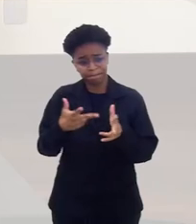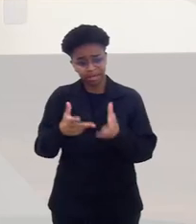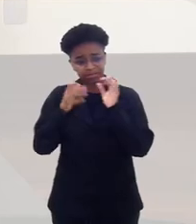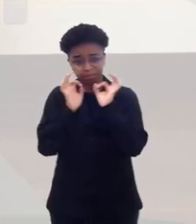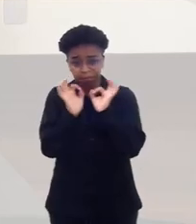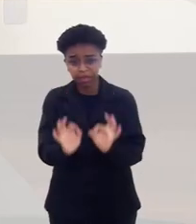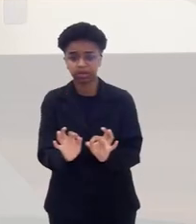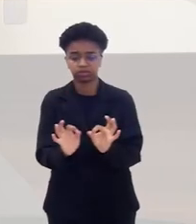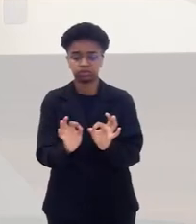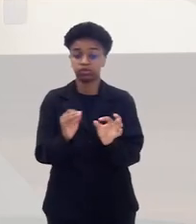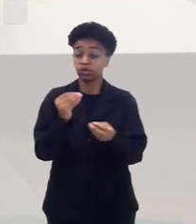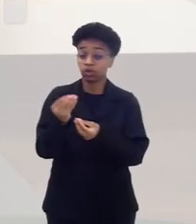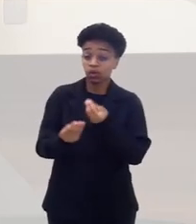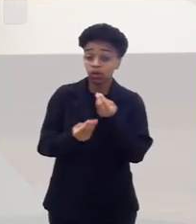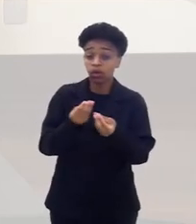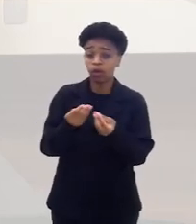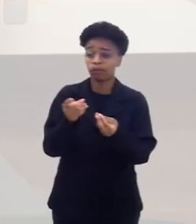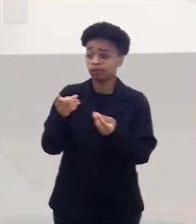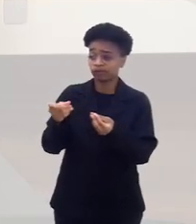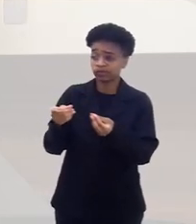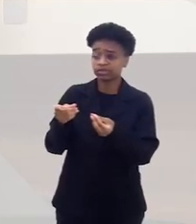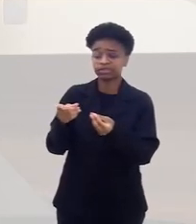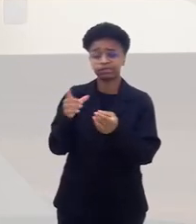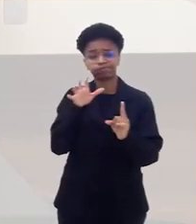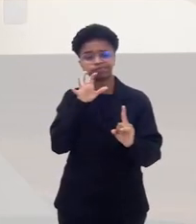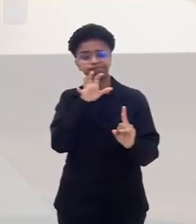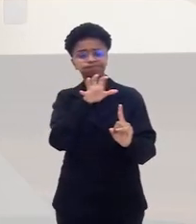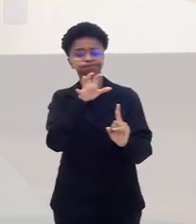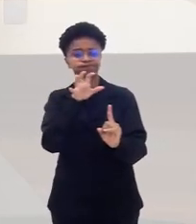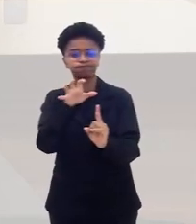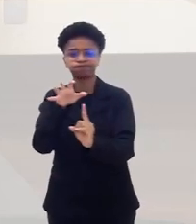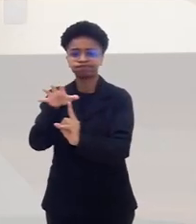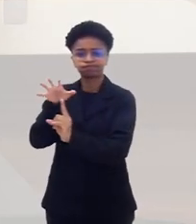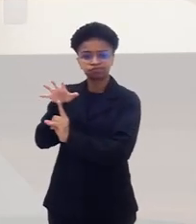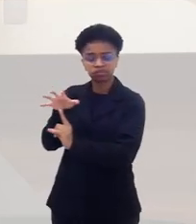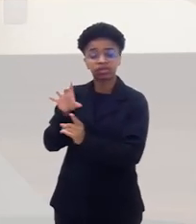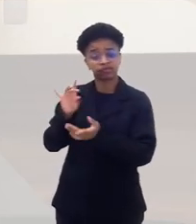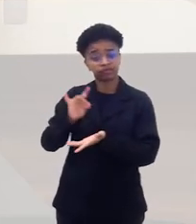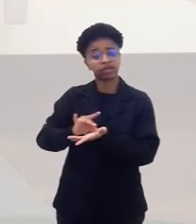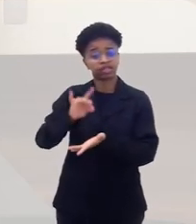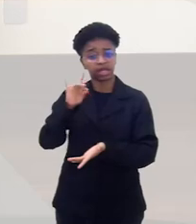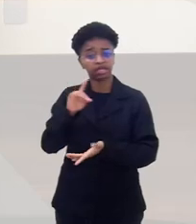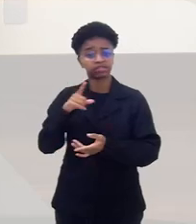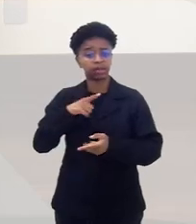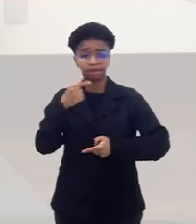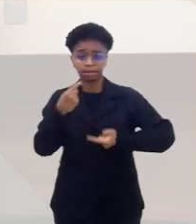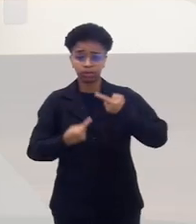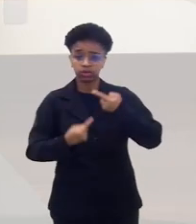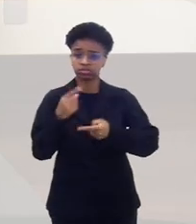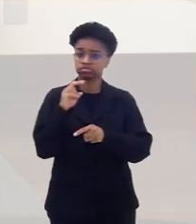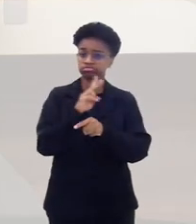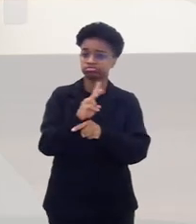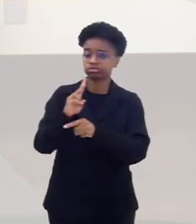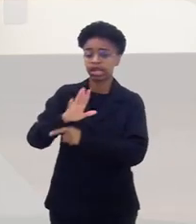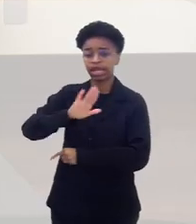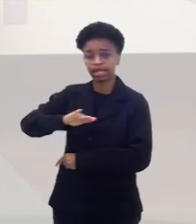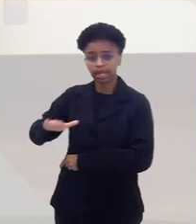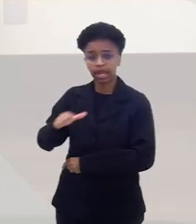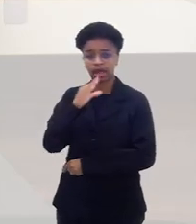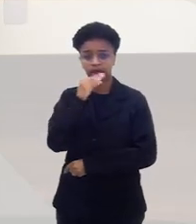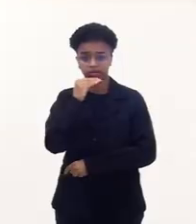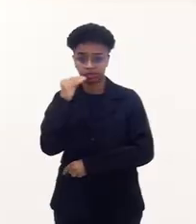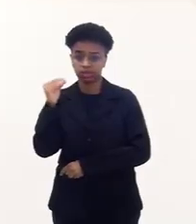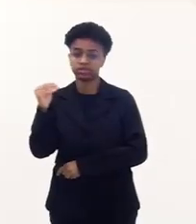isso, o quanto você deixou e contribuiu, impactando pela efetivação de uma política de proteção à criança e